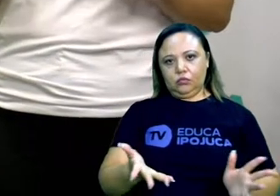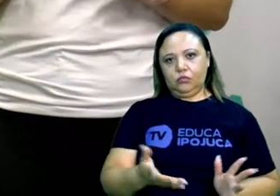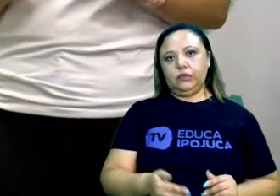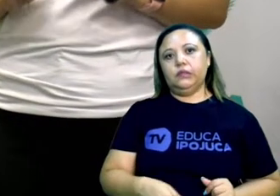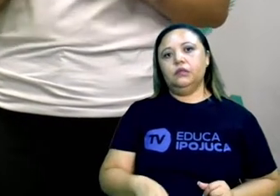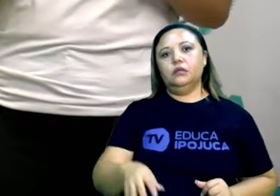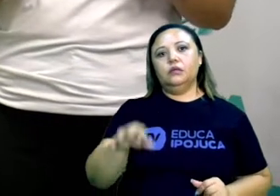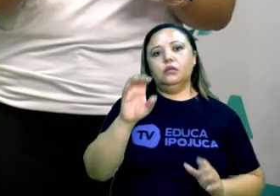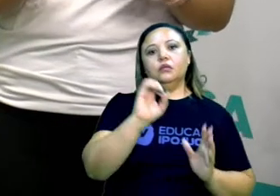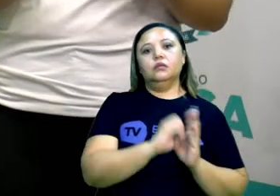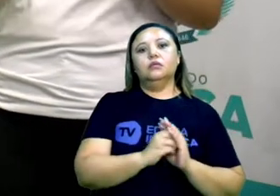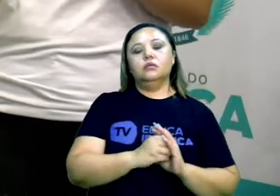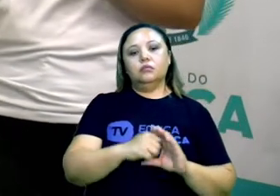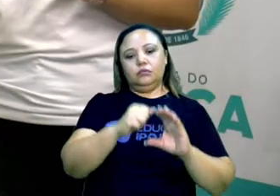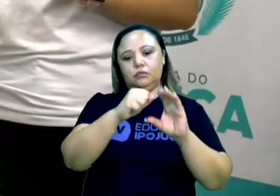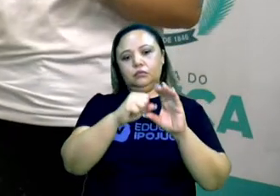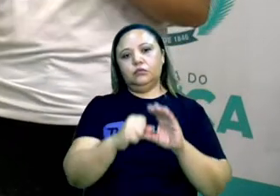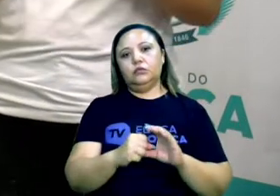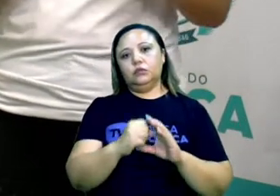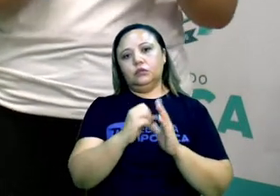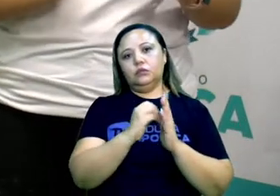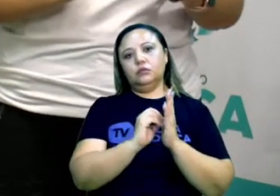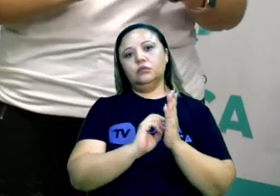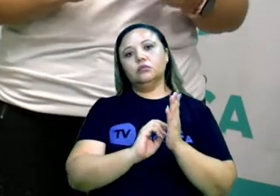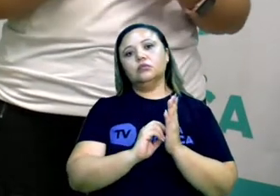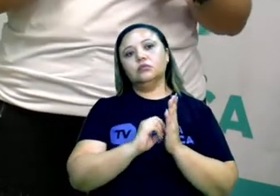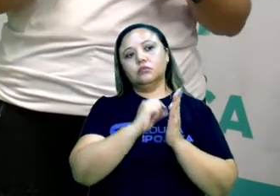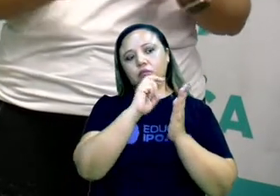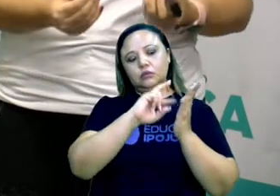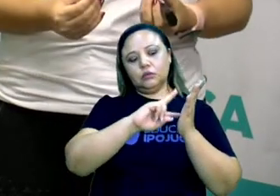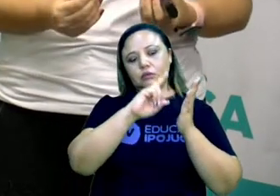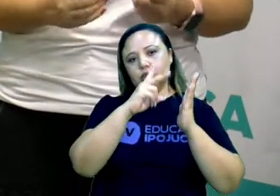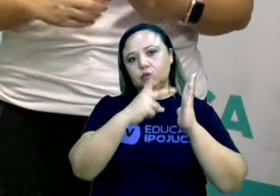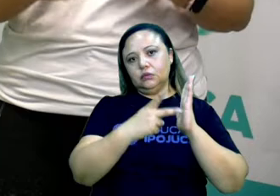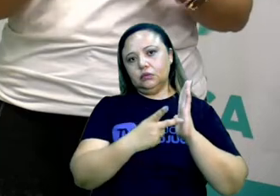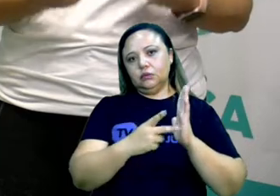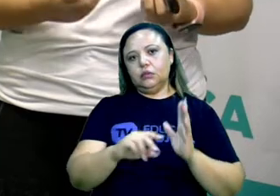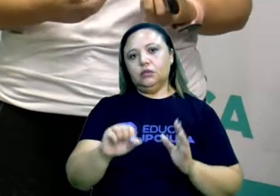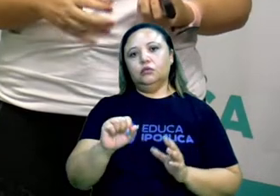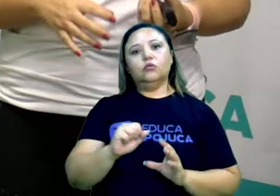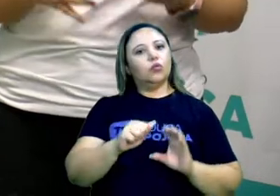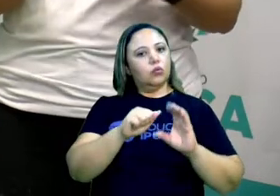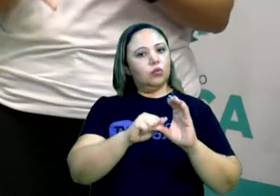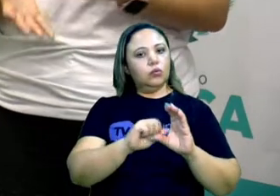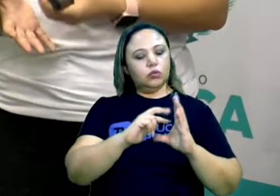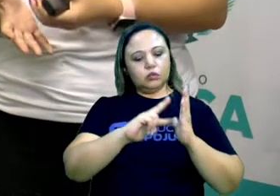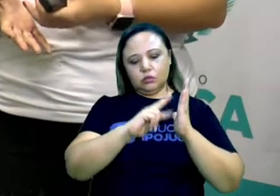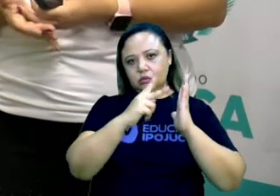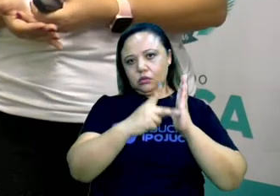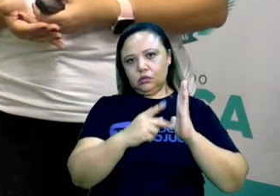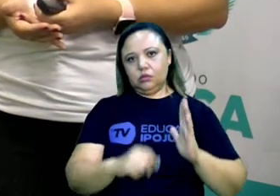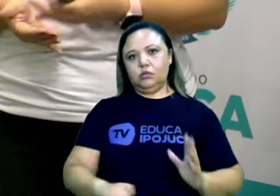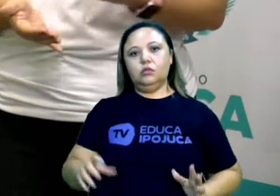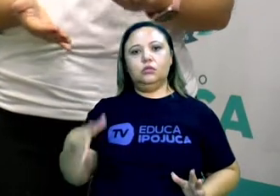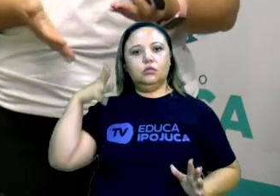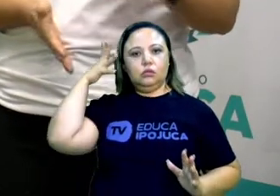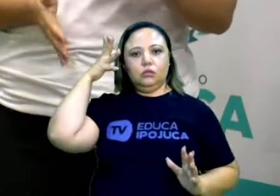o conceito de discurso de ódio. Que mensagem é essa proferida, falada, que pode ser